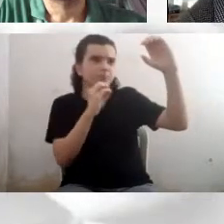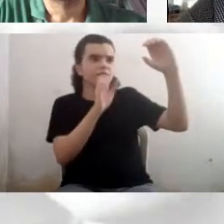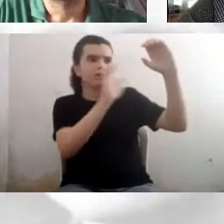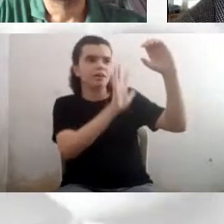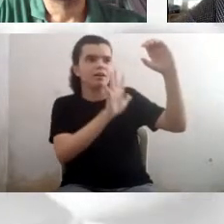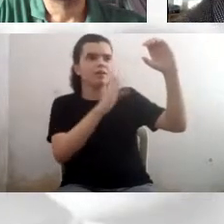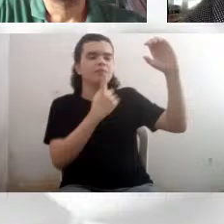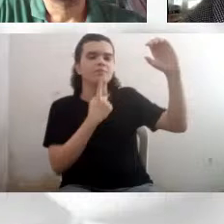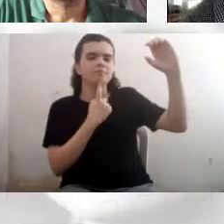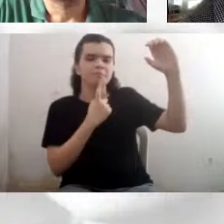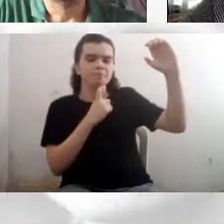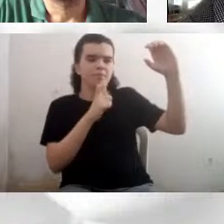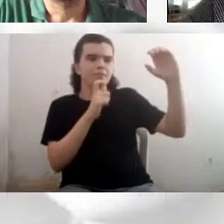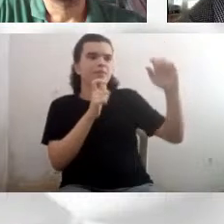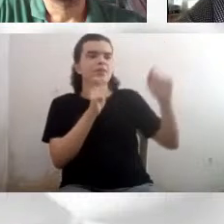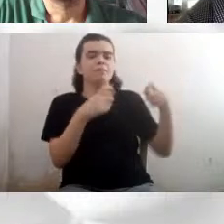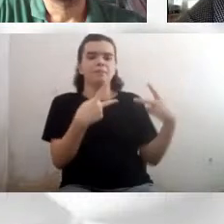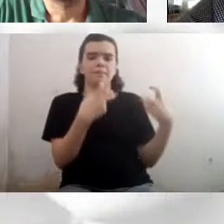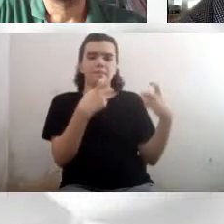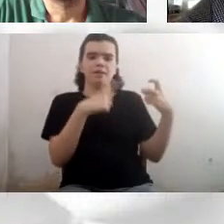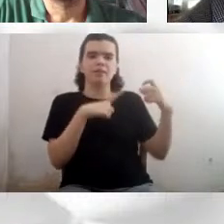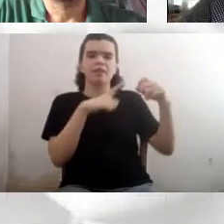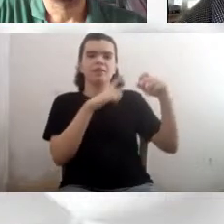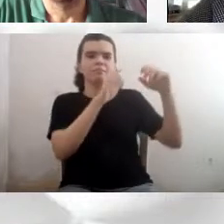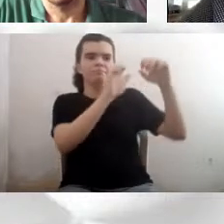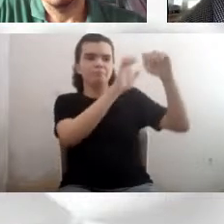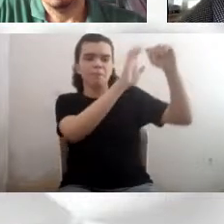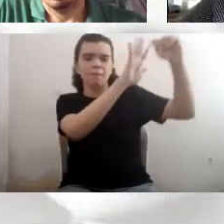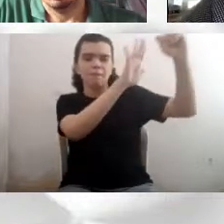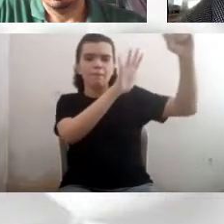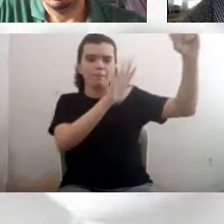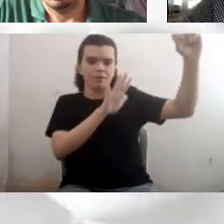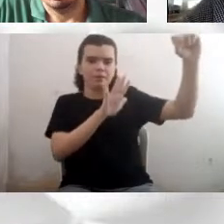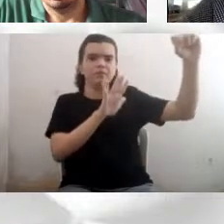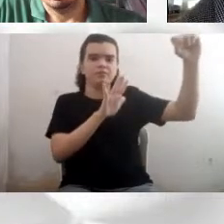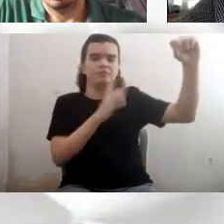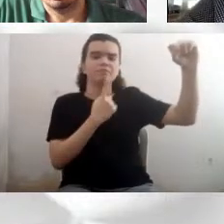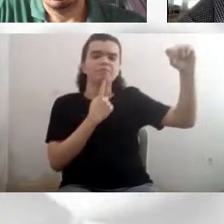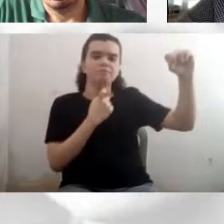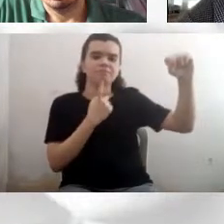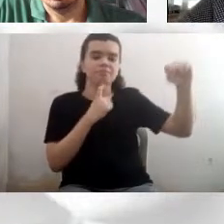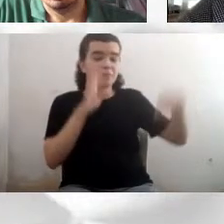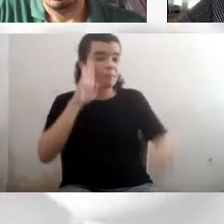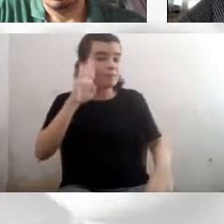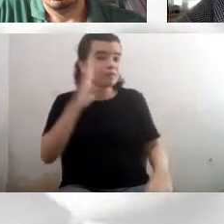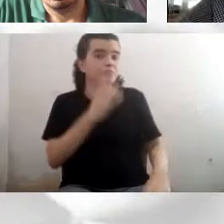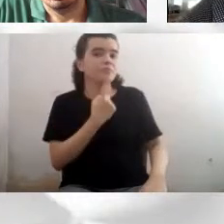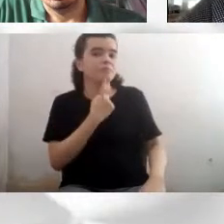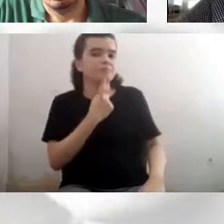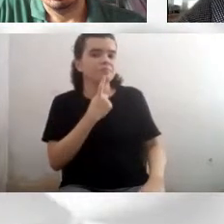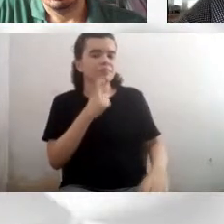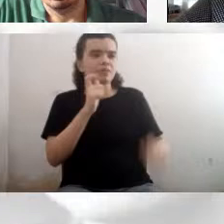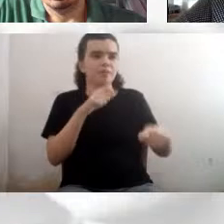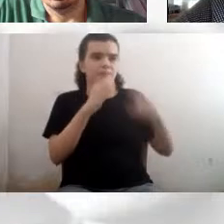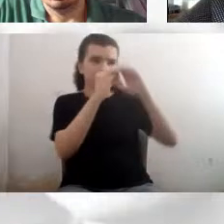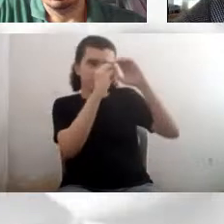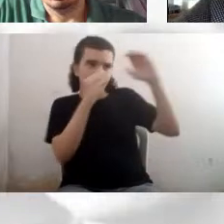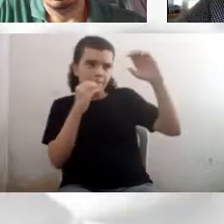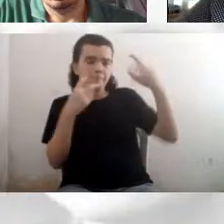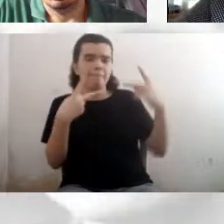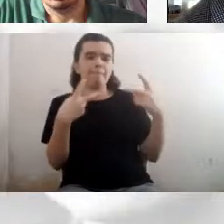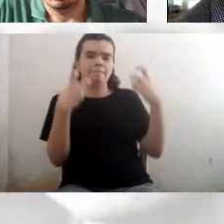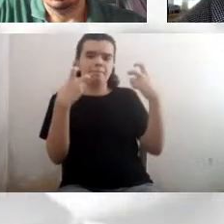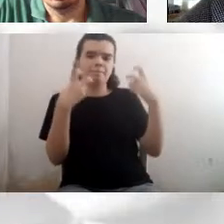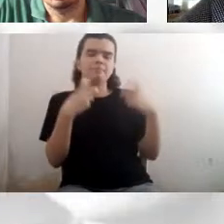emitem a sua luz principalmente no vermelho e é o que o Webb, o James Webb é